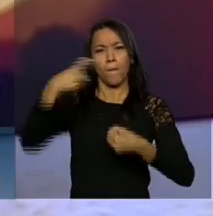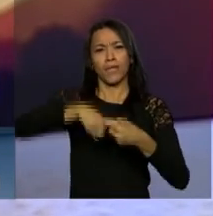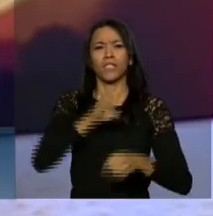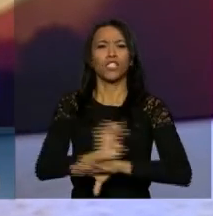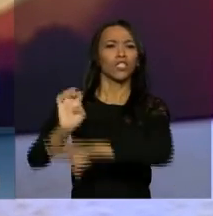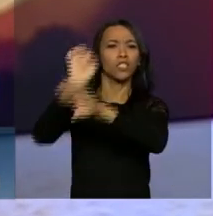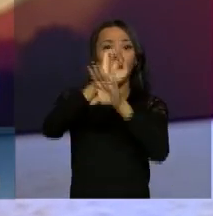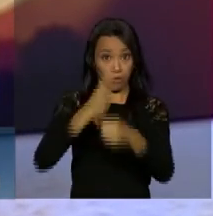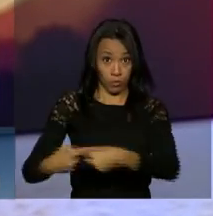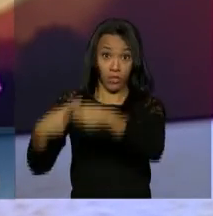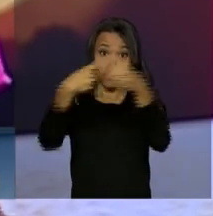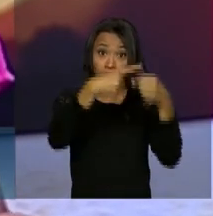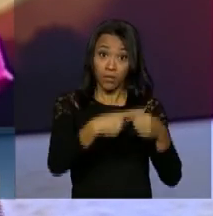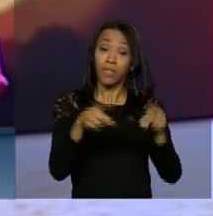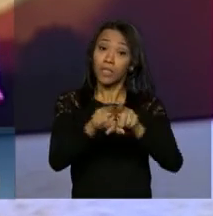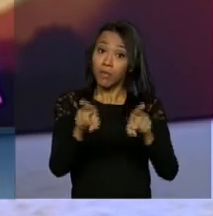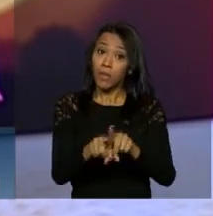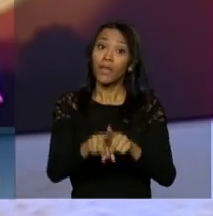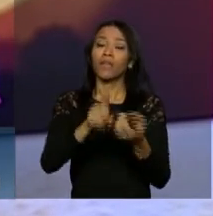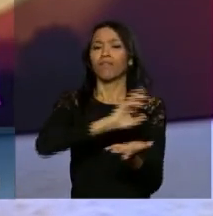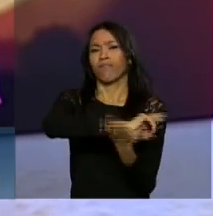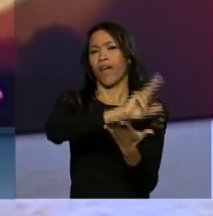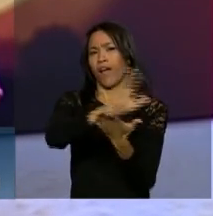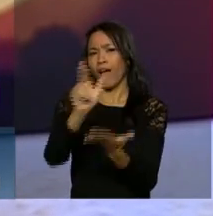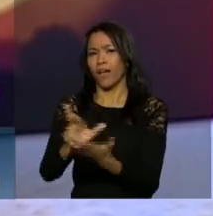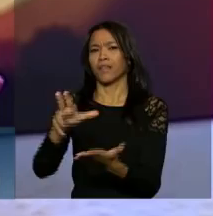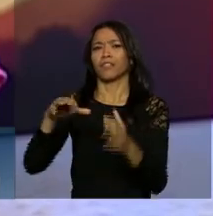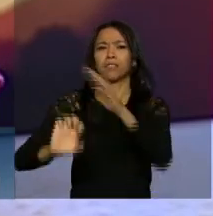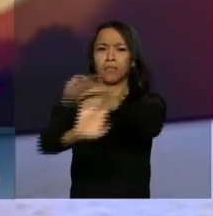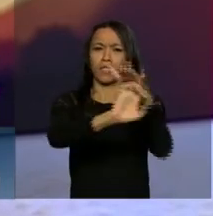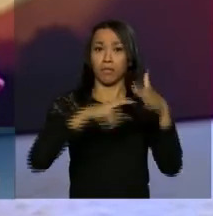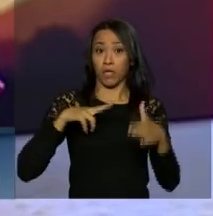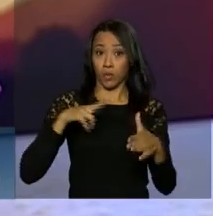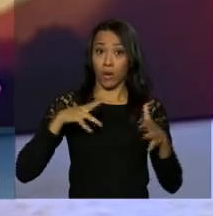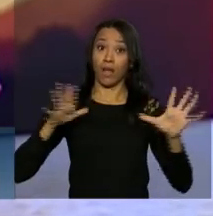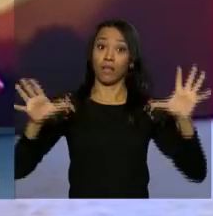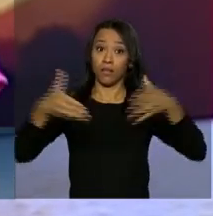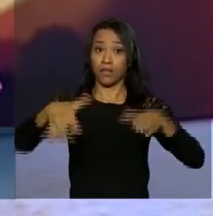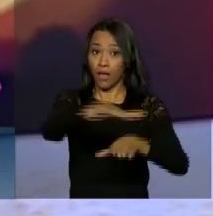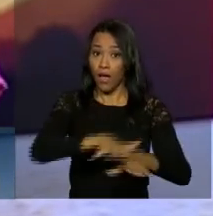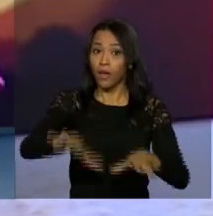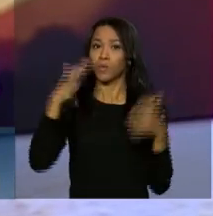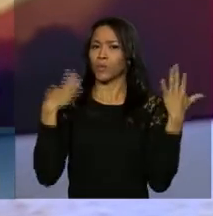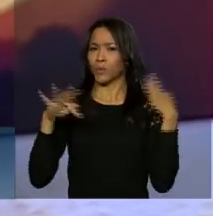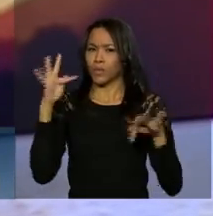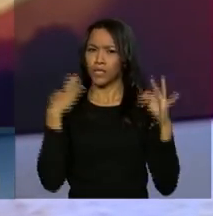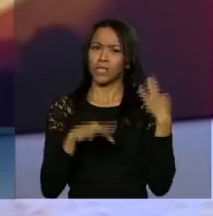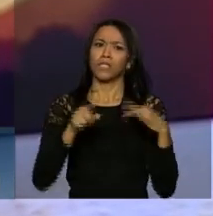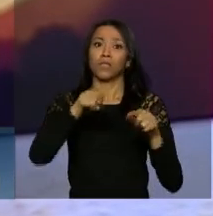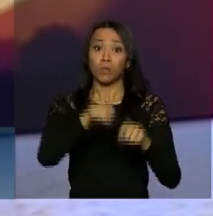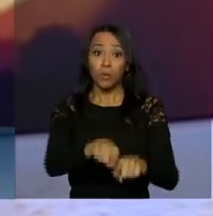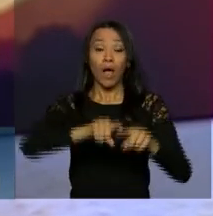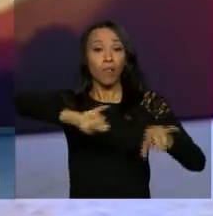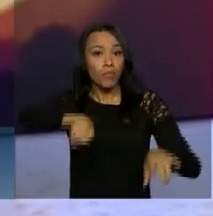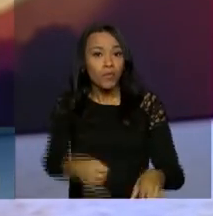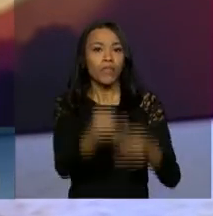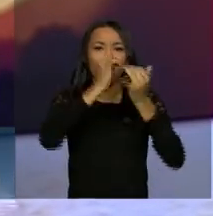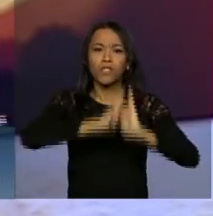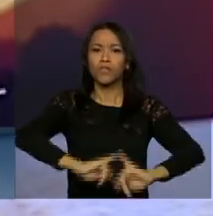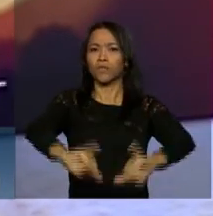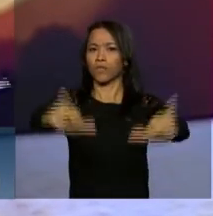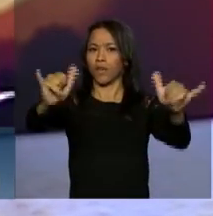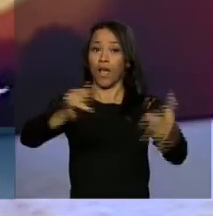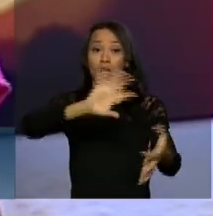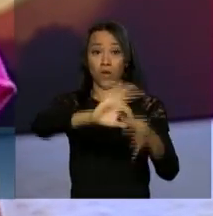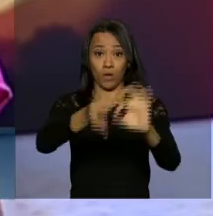os municípios e também entidades privadas do setor de turismo, quer justamente explorar esse grande potencial turístico dos Jogos.